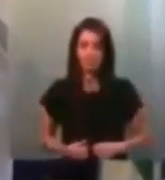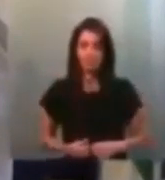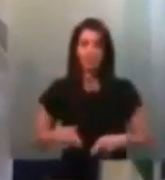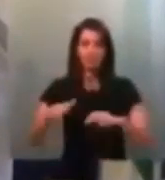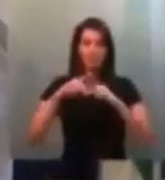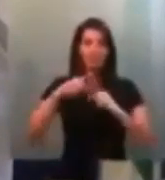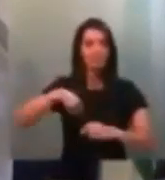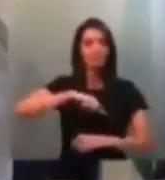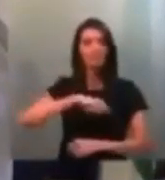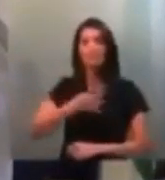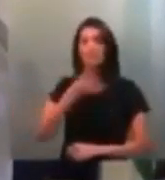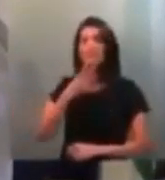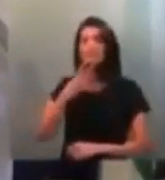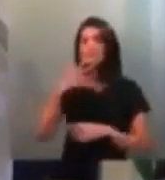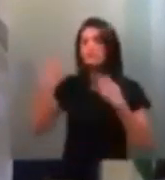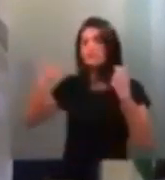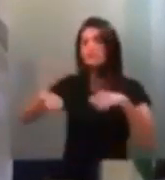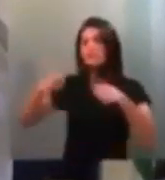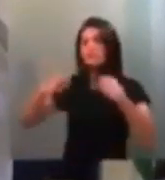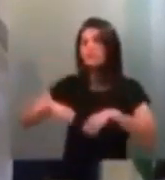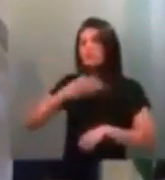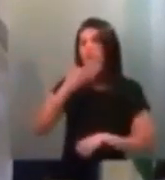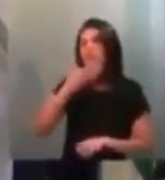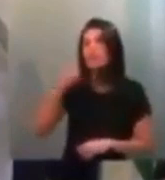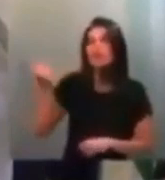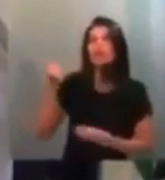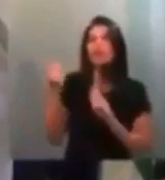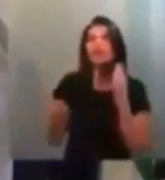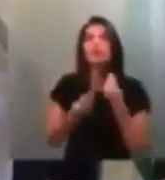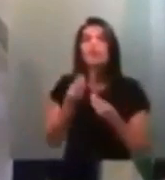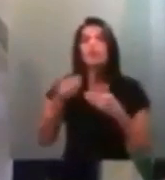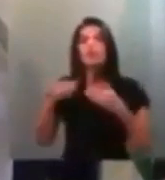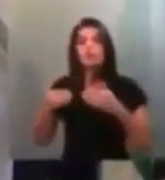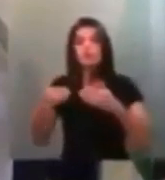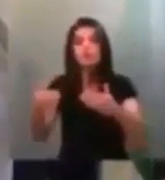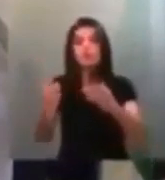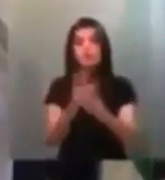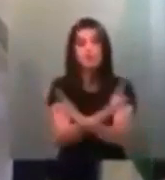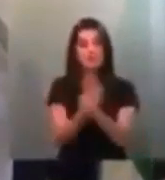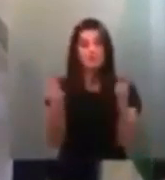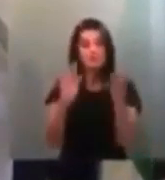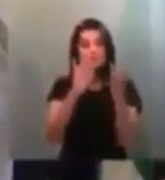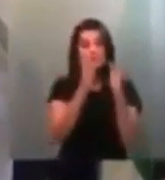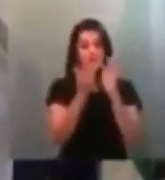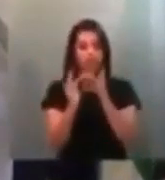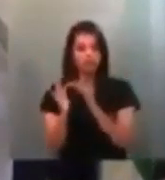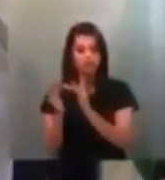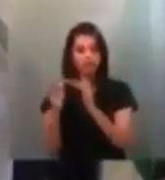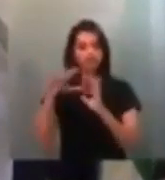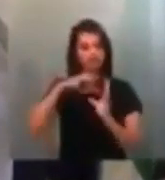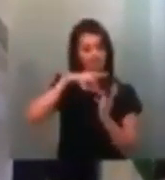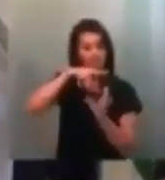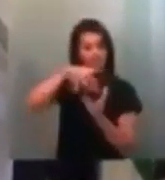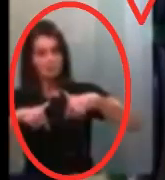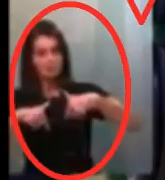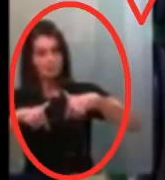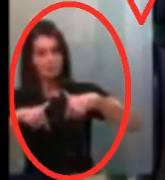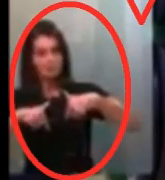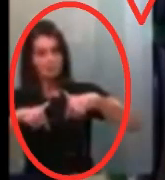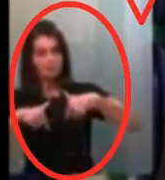precisamos conhecer melhor a contribuição do Ministério das Relações Exteriores no seu campo de atuação.